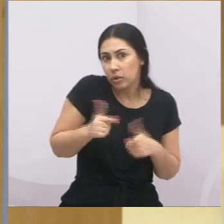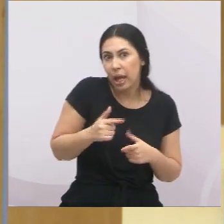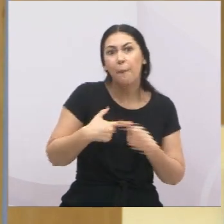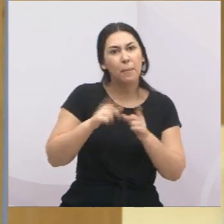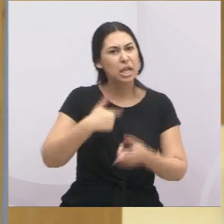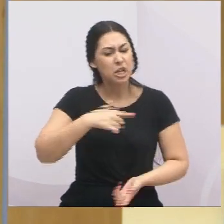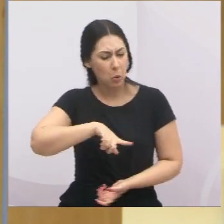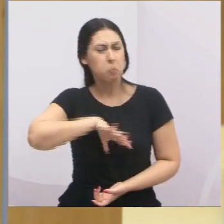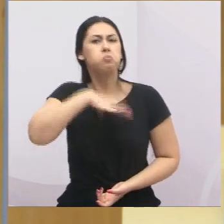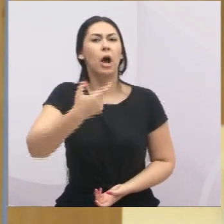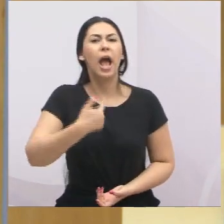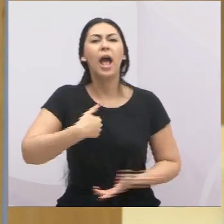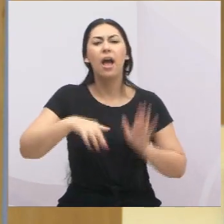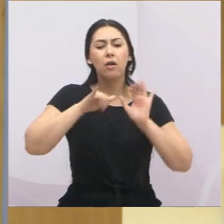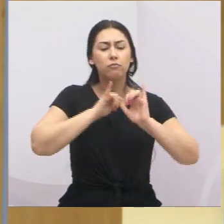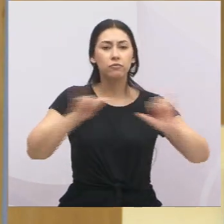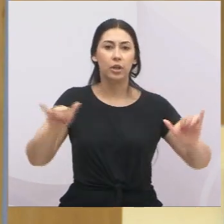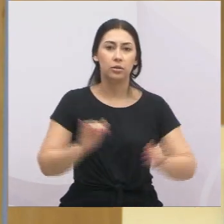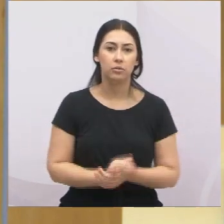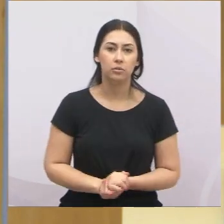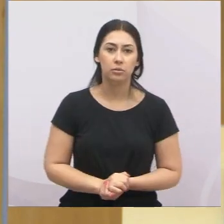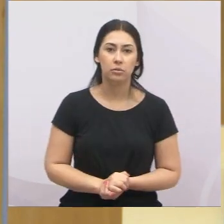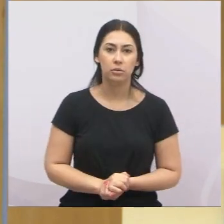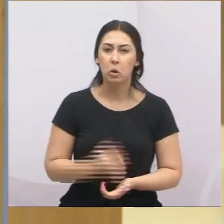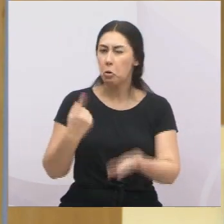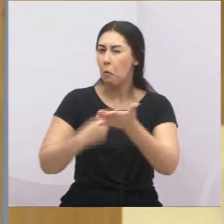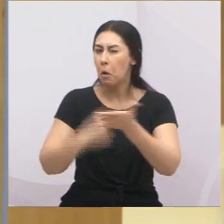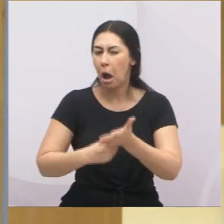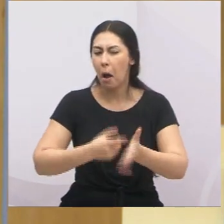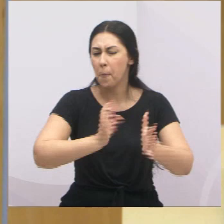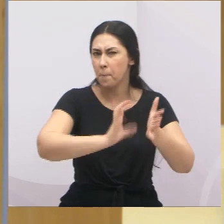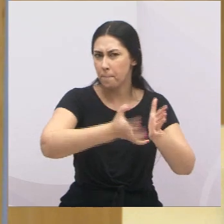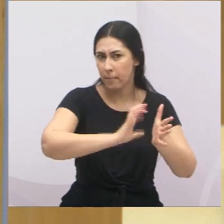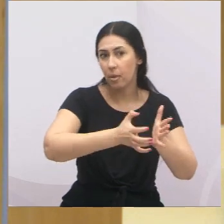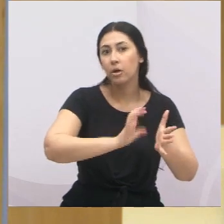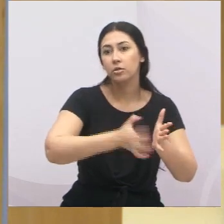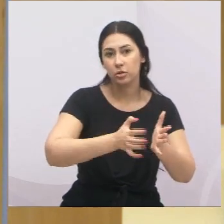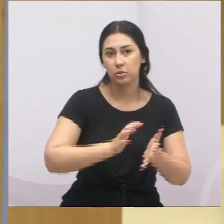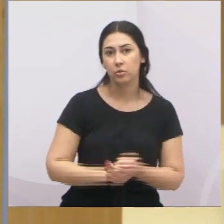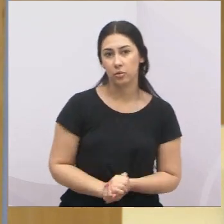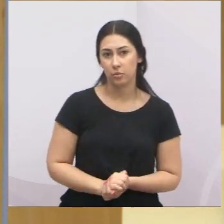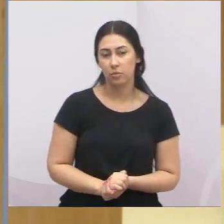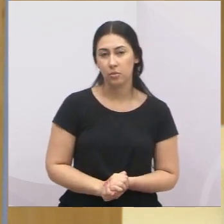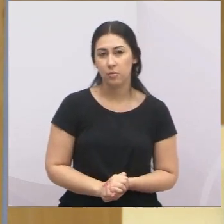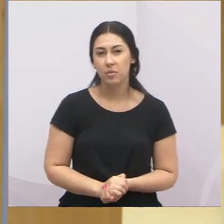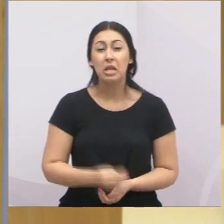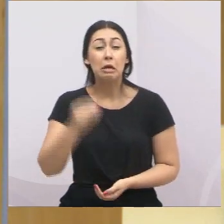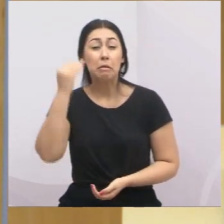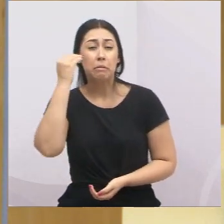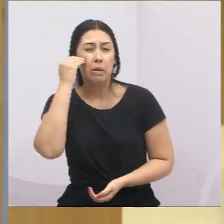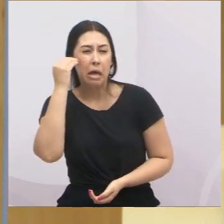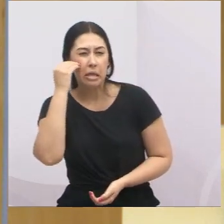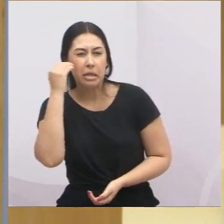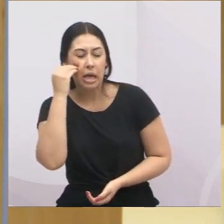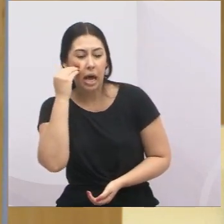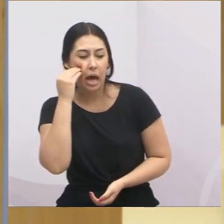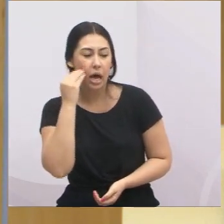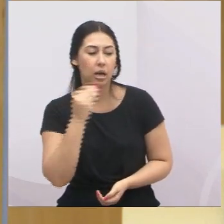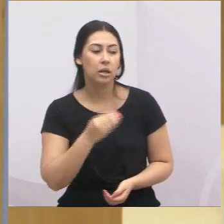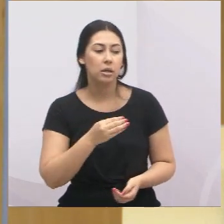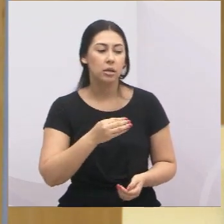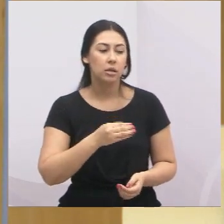mim, claramente, isso é um movimento político, Paulinho. Movimento político para tentar jogar a população